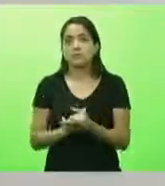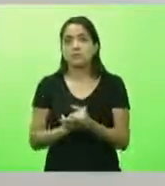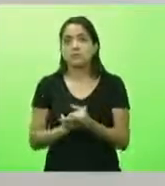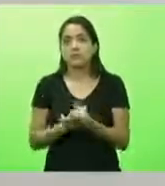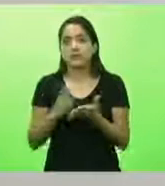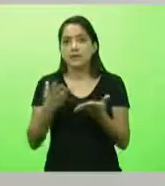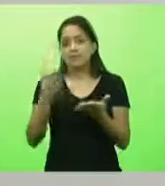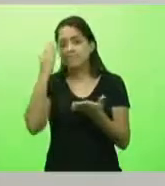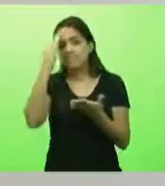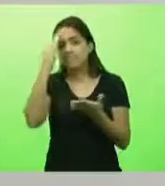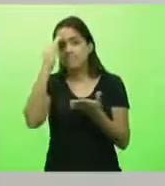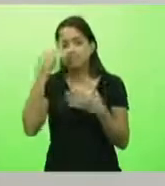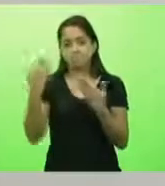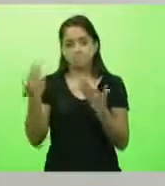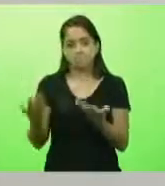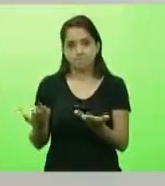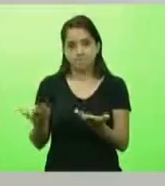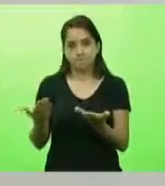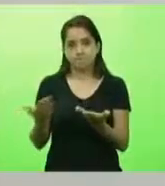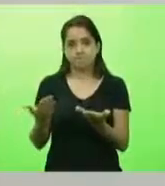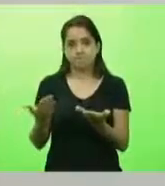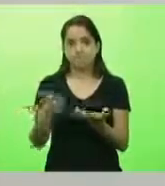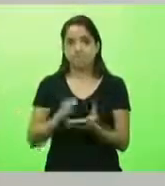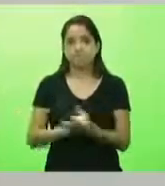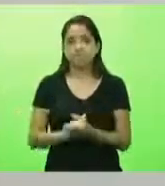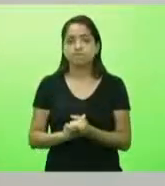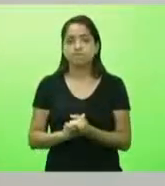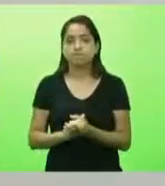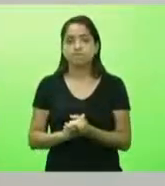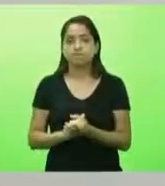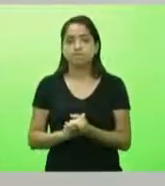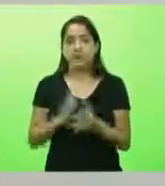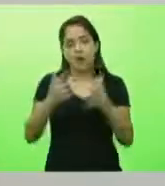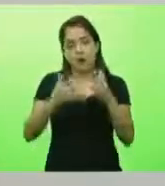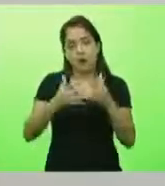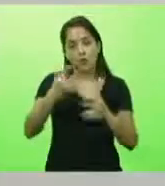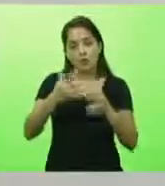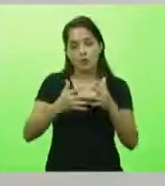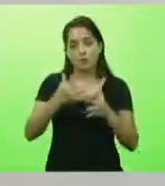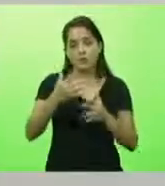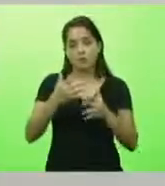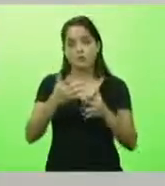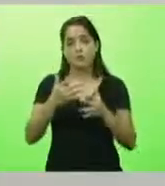incompreensível. Não dá para compreender. Mas também